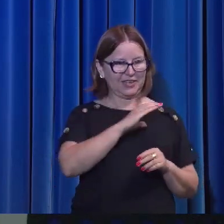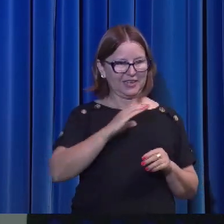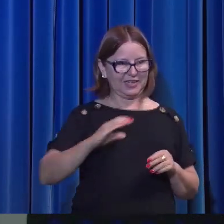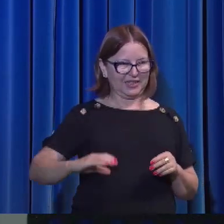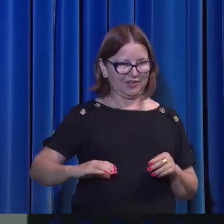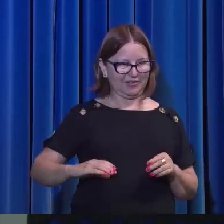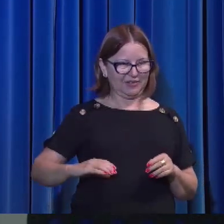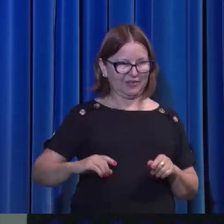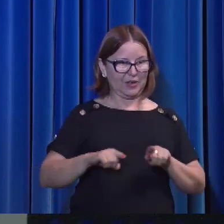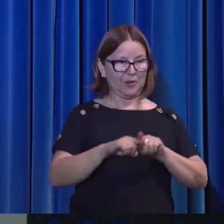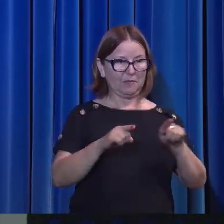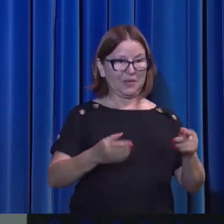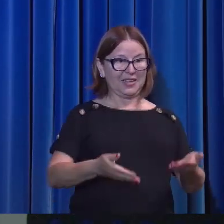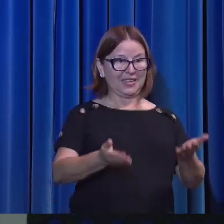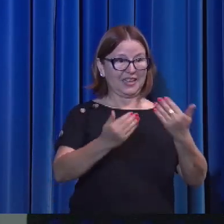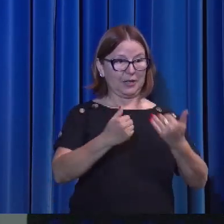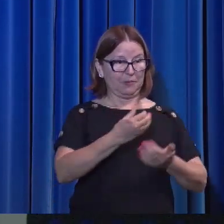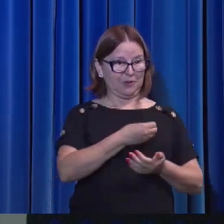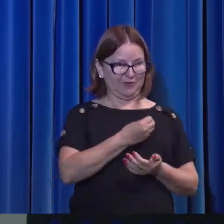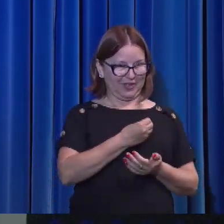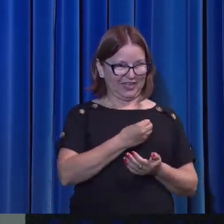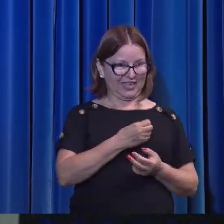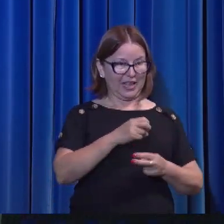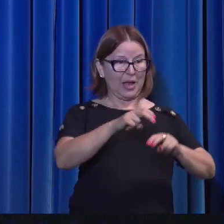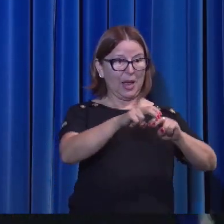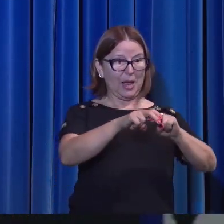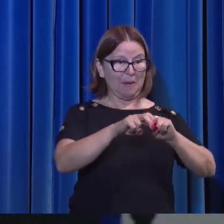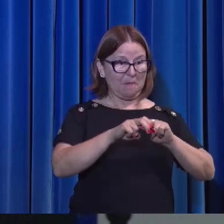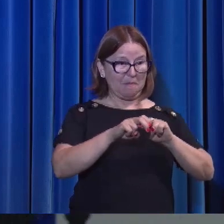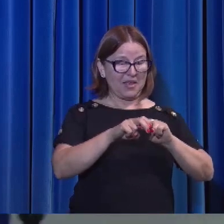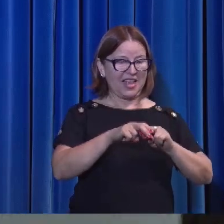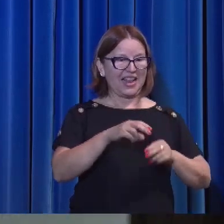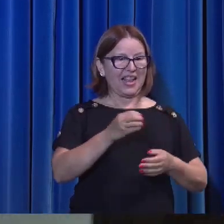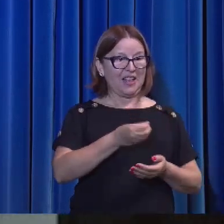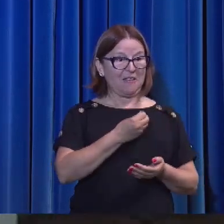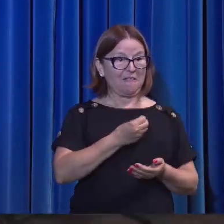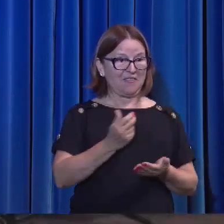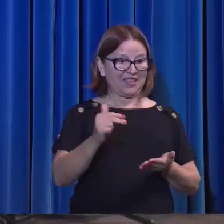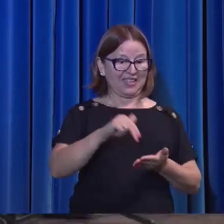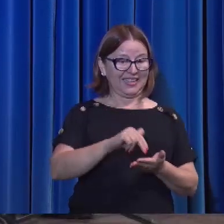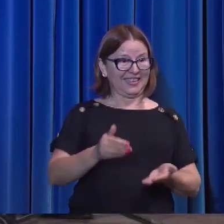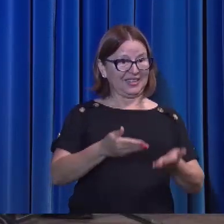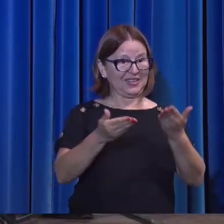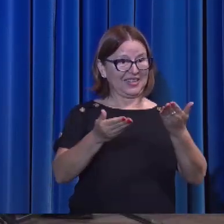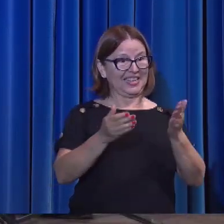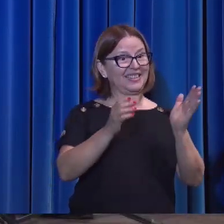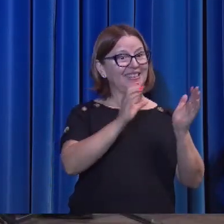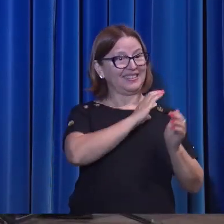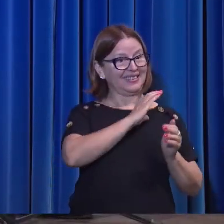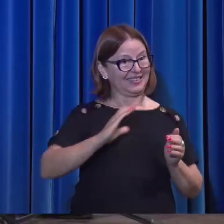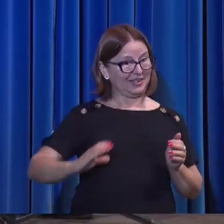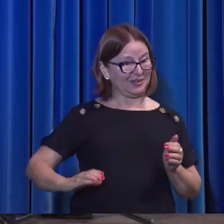de Cristo. E aqui nós temos uma coisa muito interessante. Versículo 20.